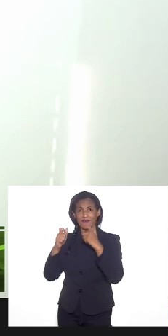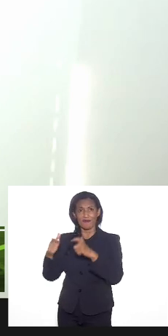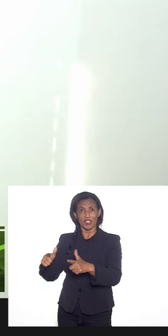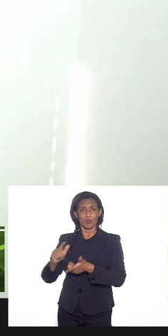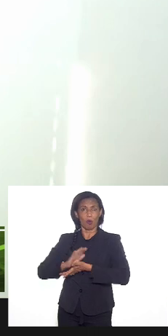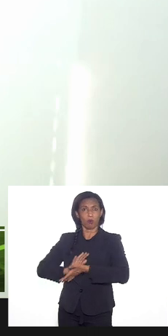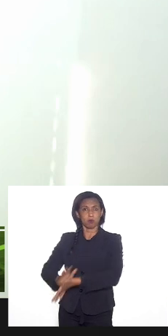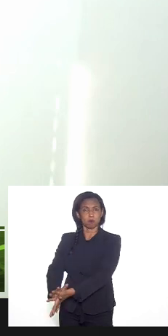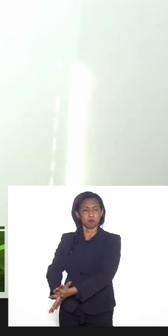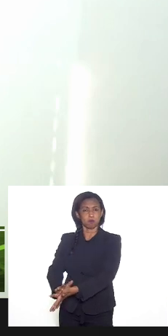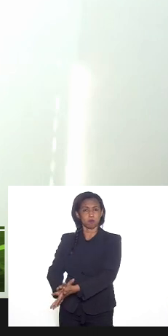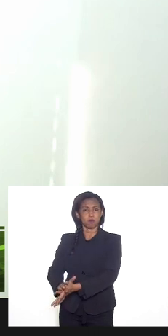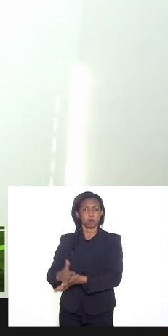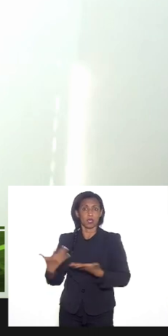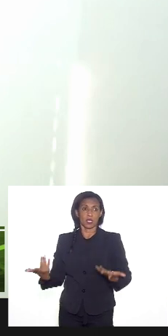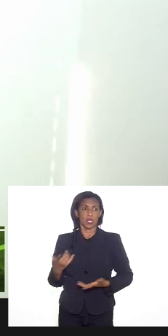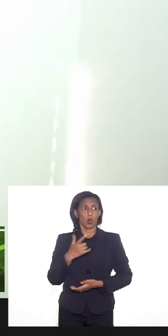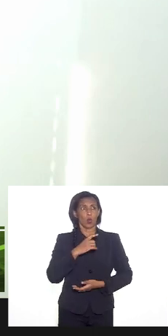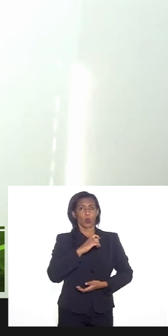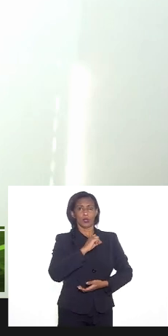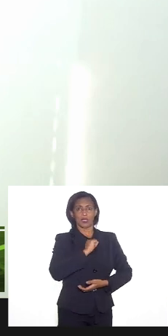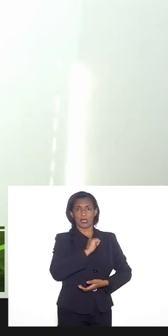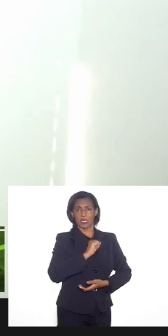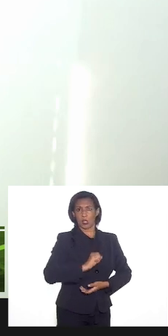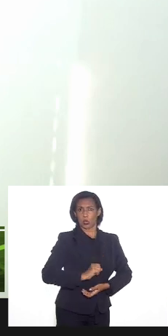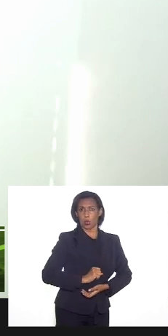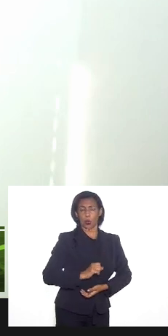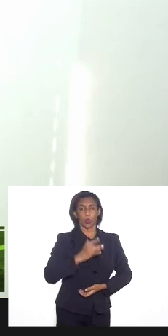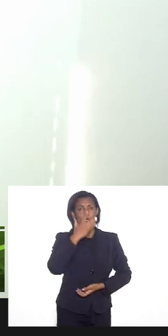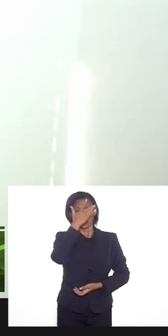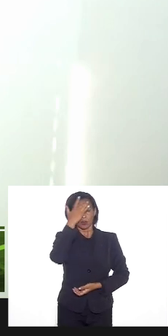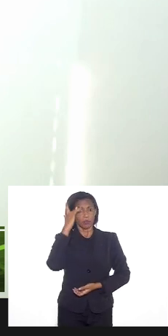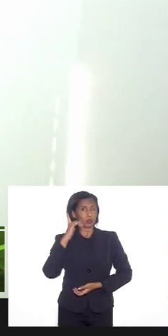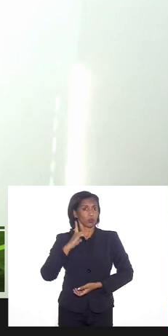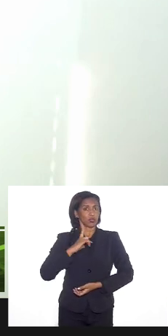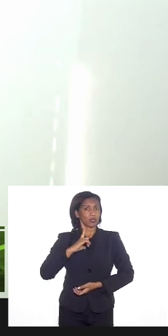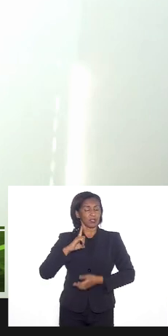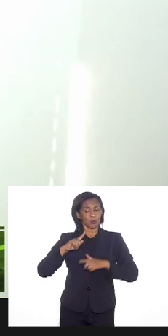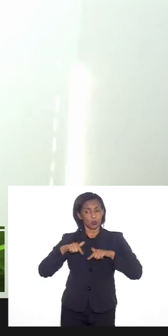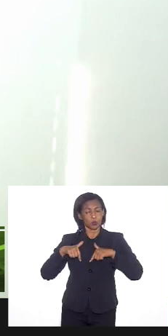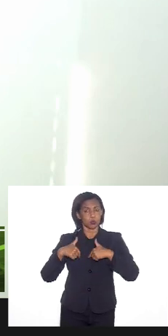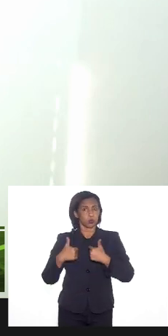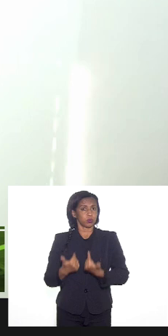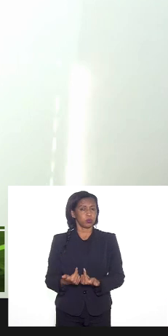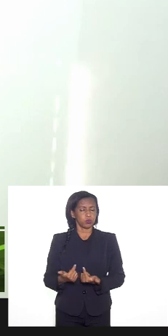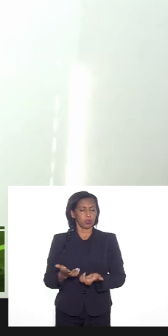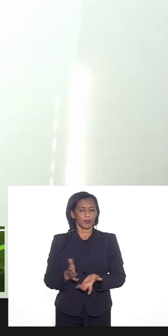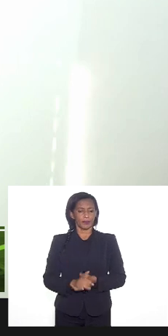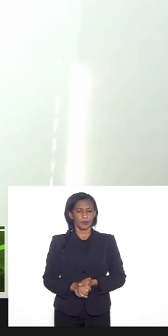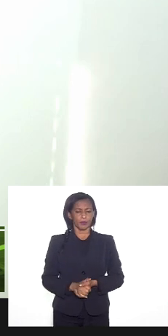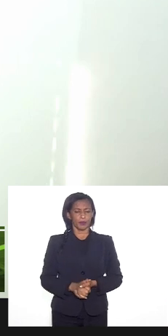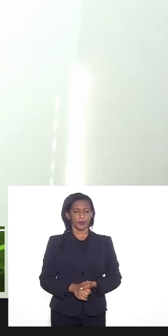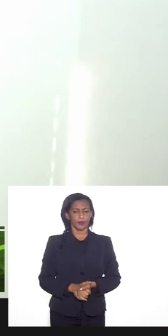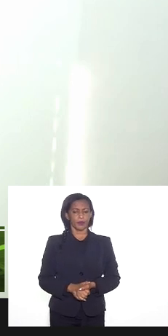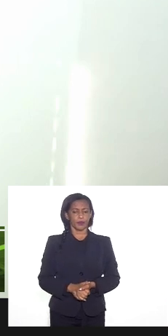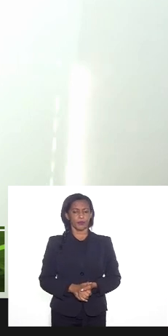intolerância são sacerdotes são pessoas que têm a sua atuação eu acho que foi o